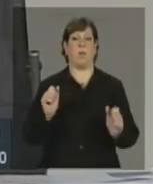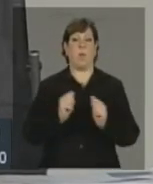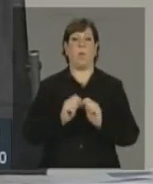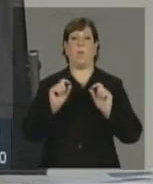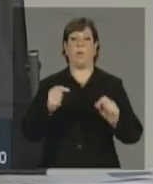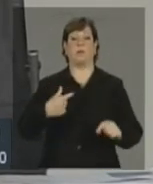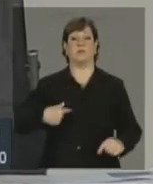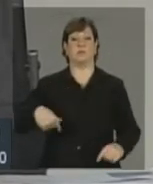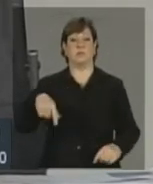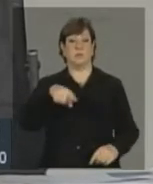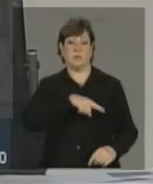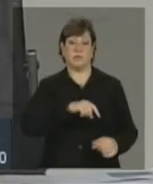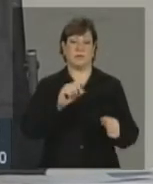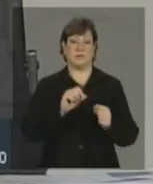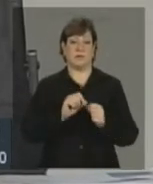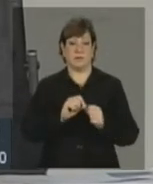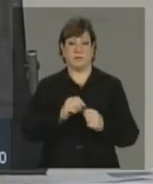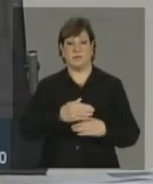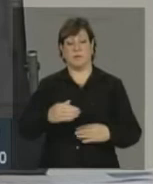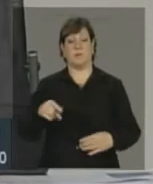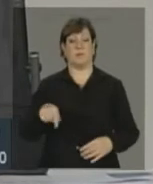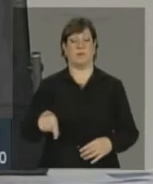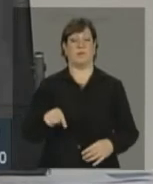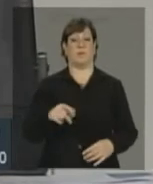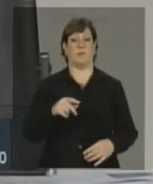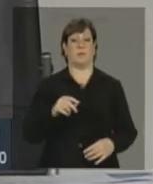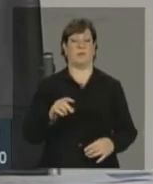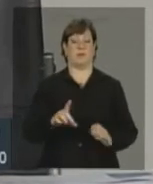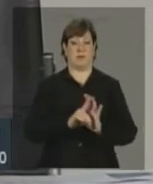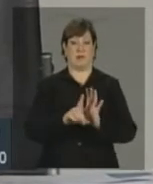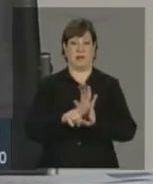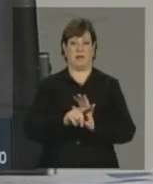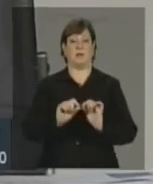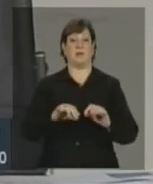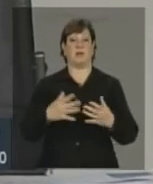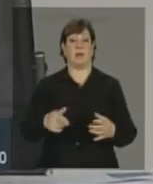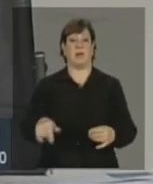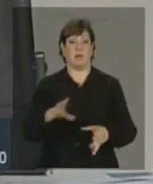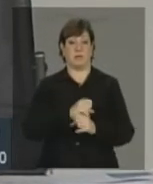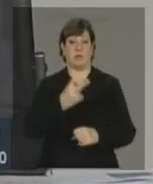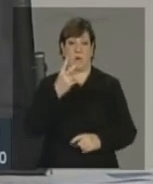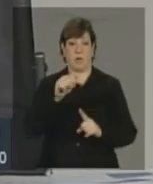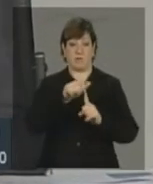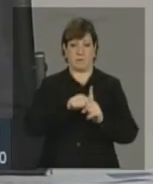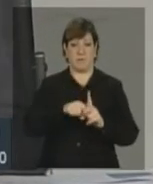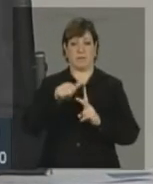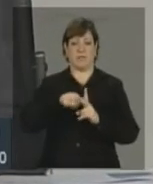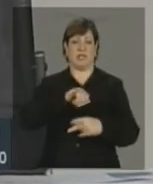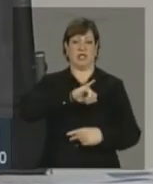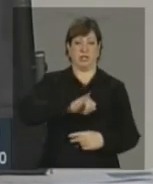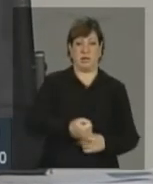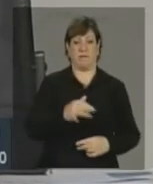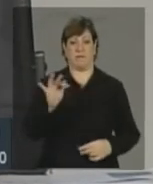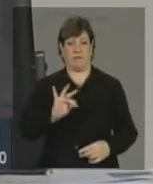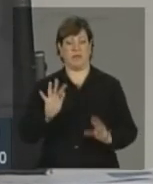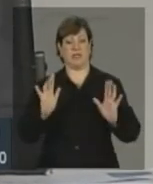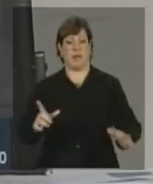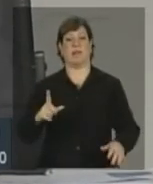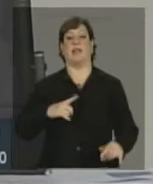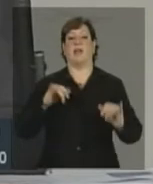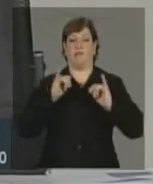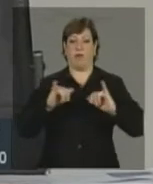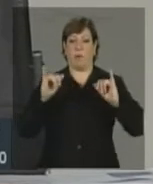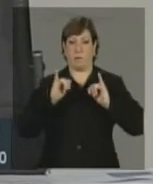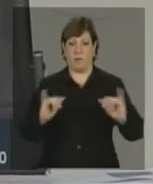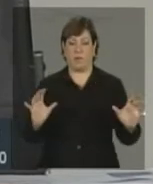projetamos no decreto. Então, considerando os dois primeiros meses que já temos as informações